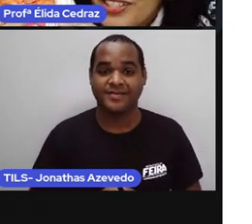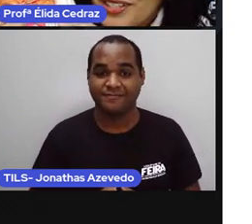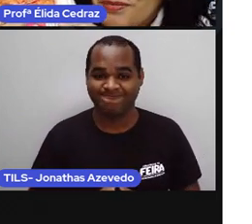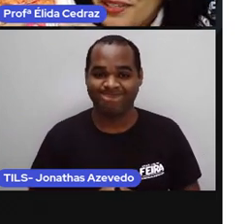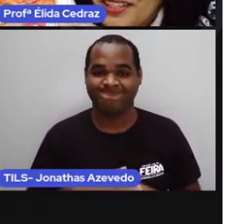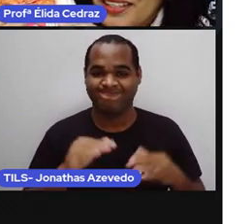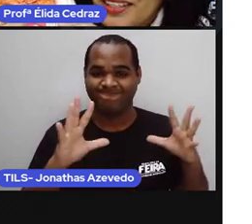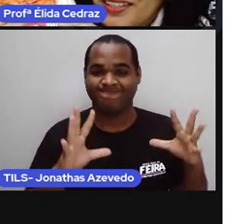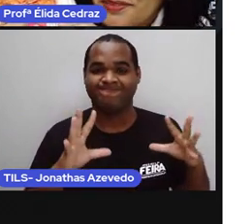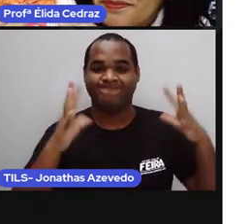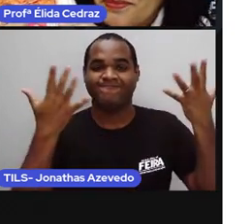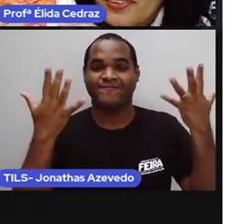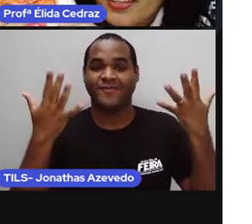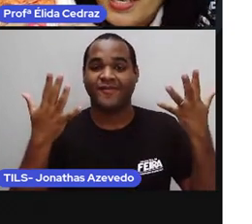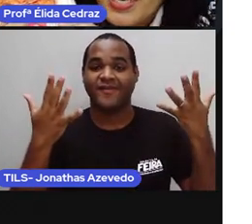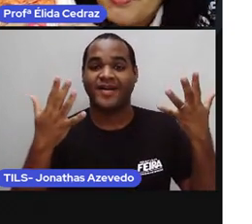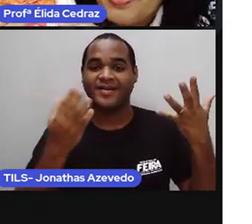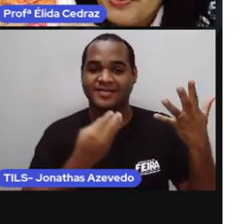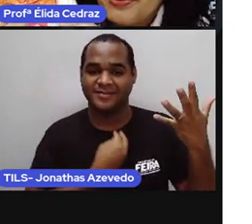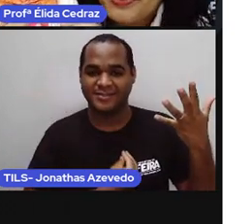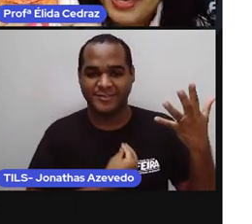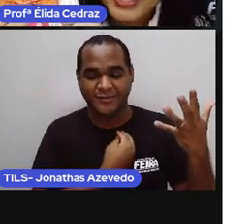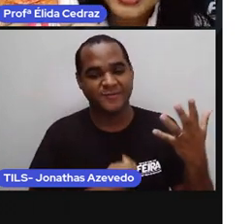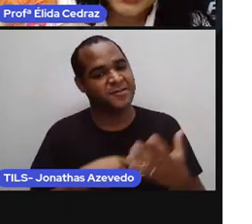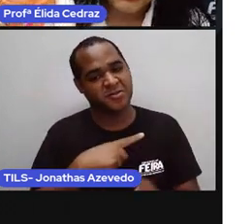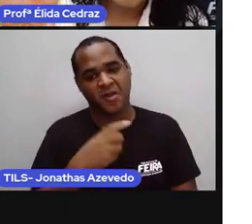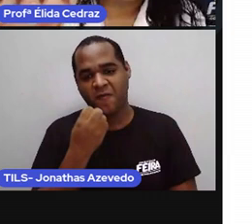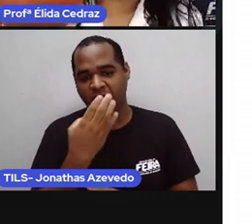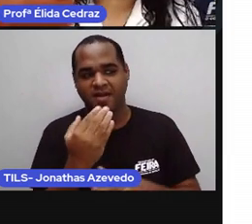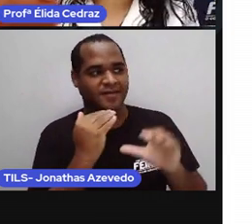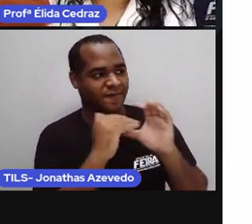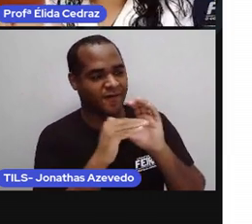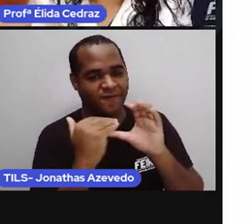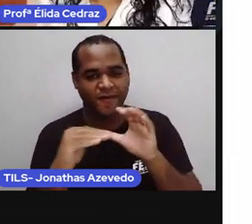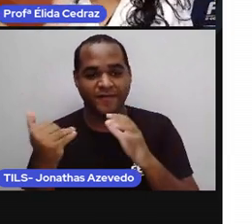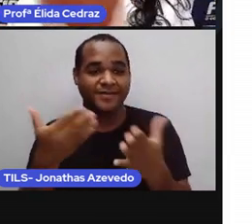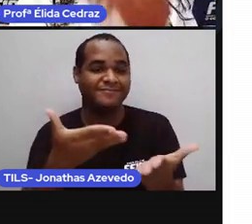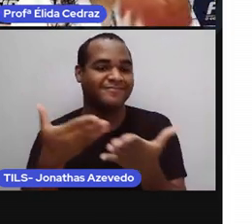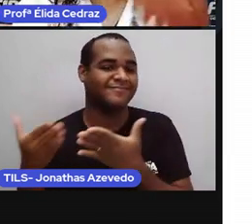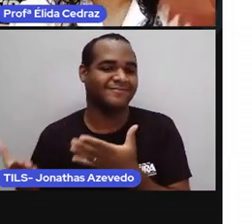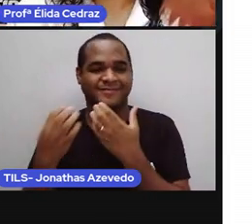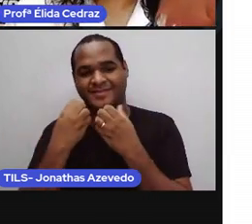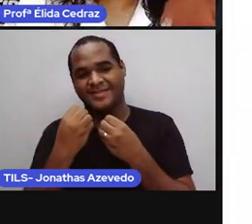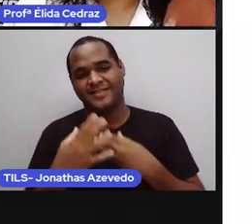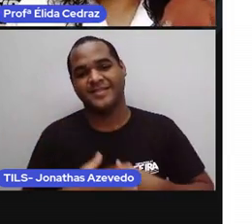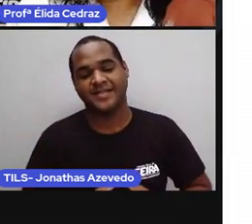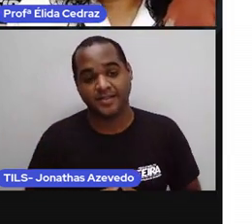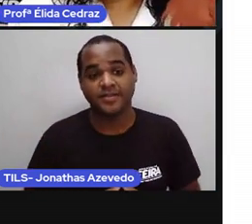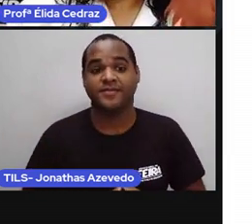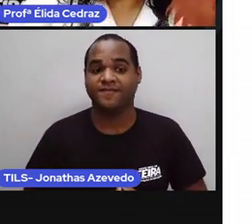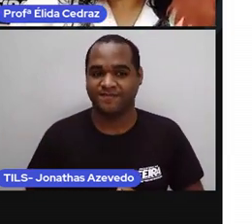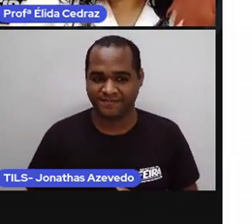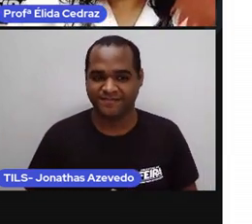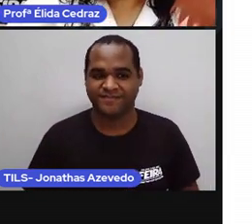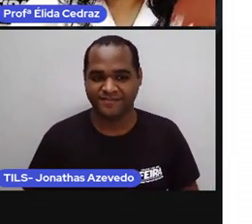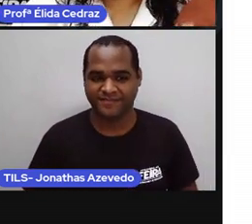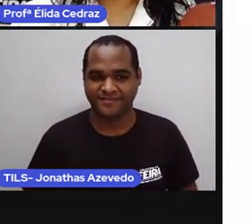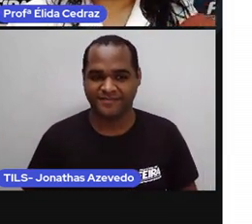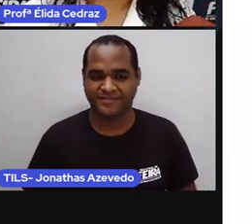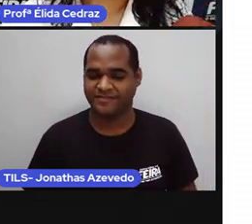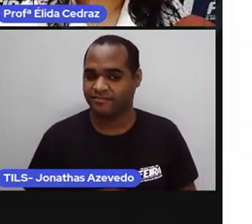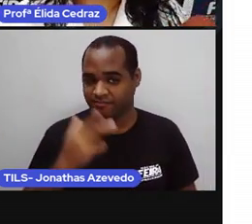festa para ele e enviou esse convite. E ela enviou para pessoas